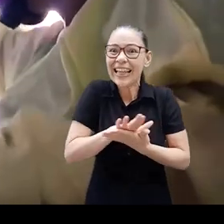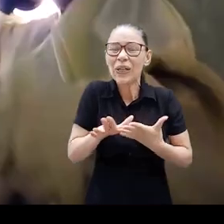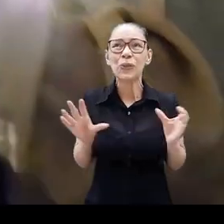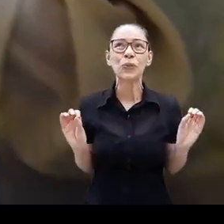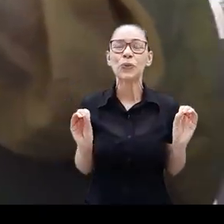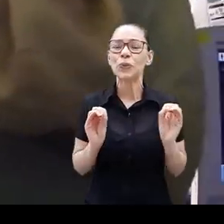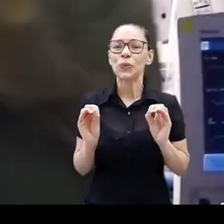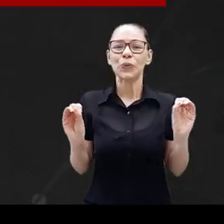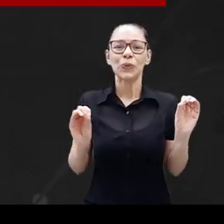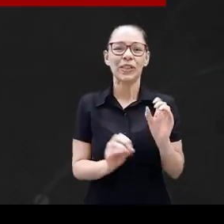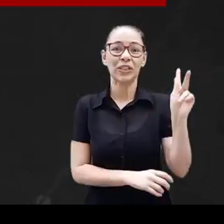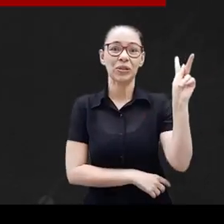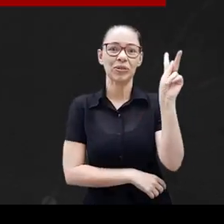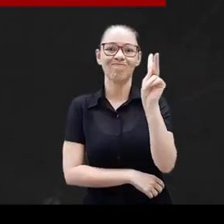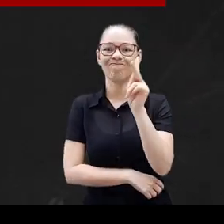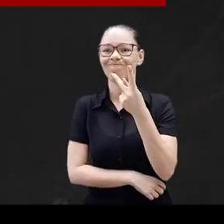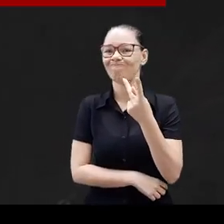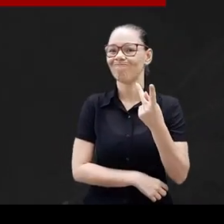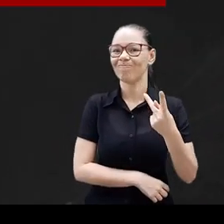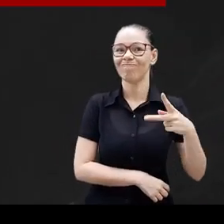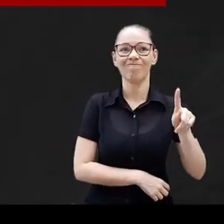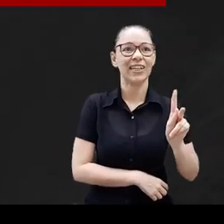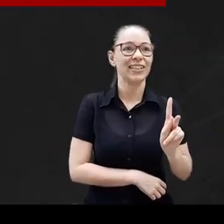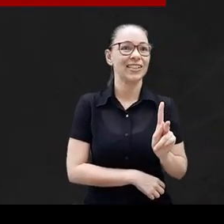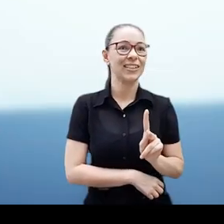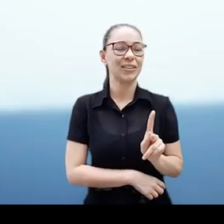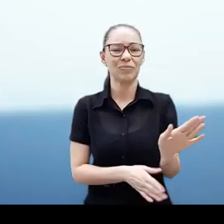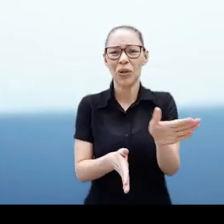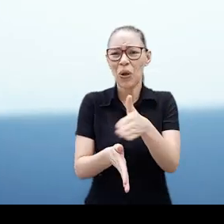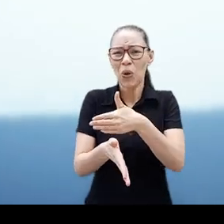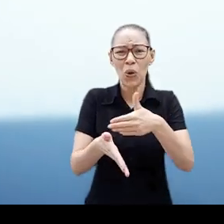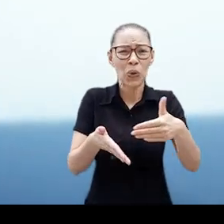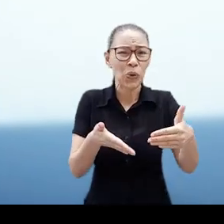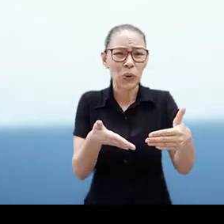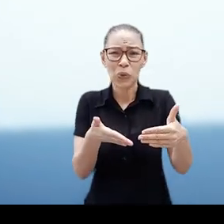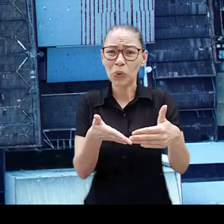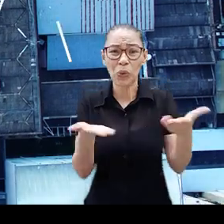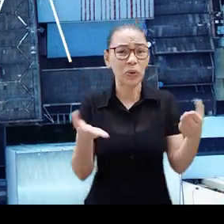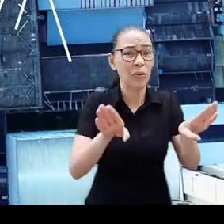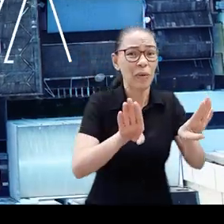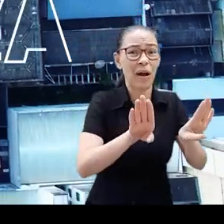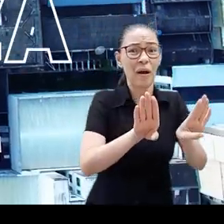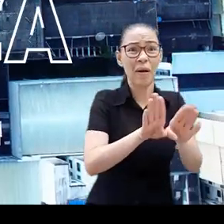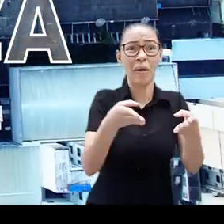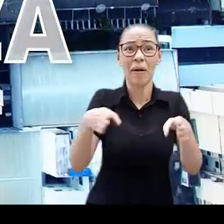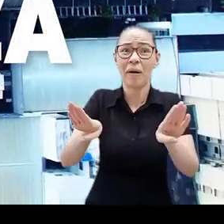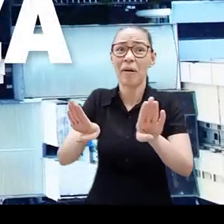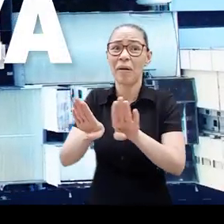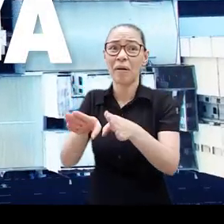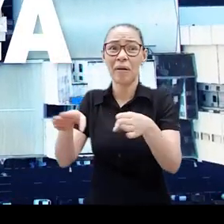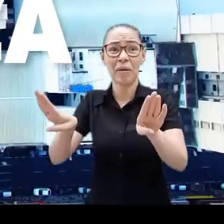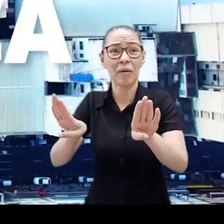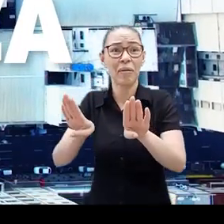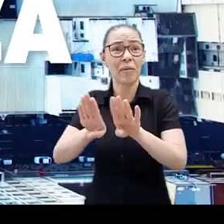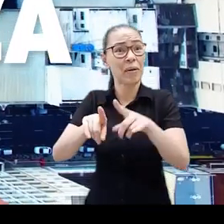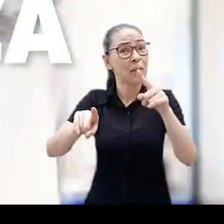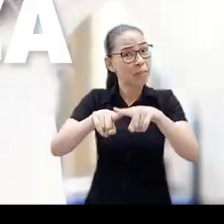tem um minuto de paz? Tudo parou,